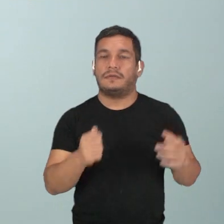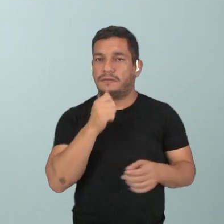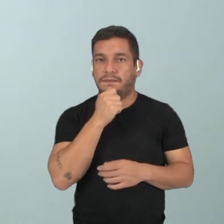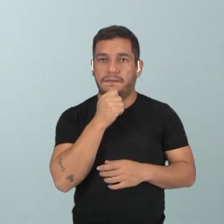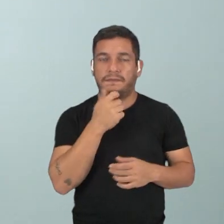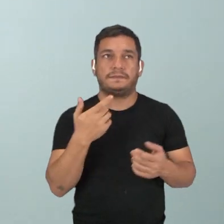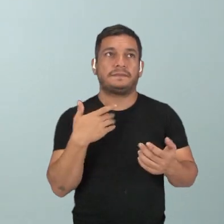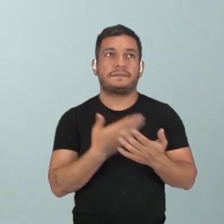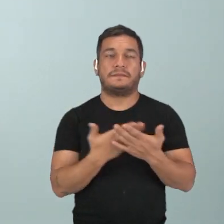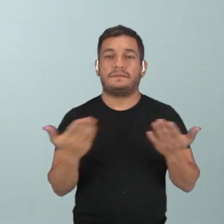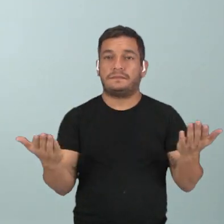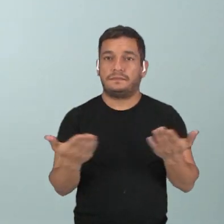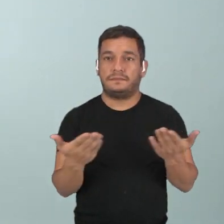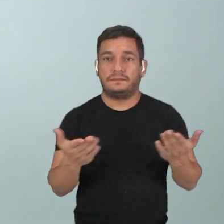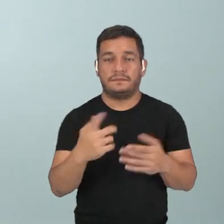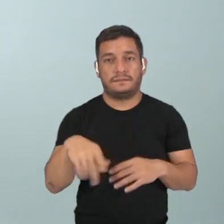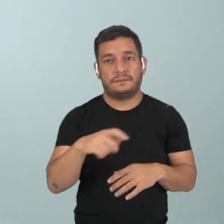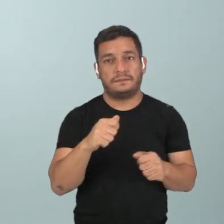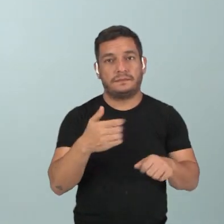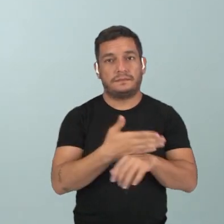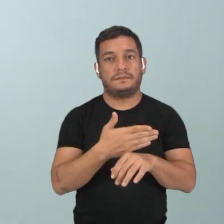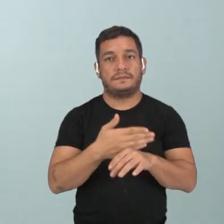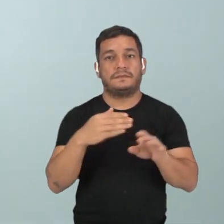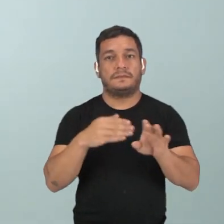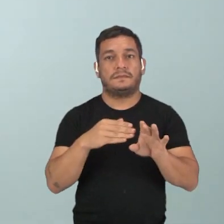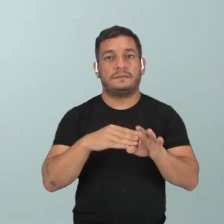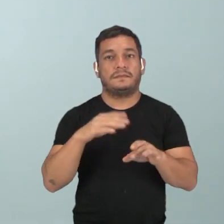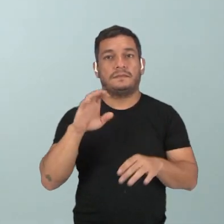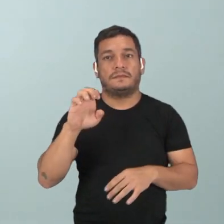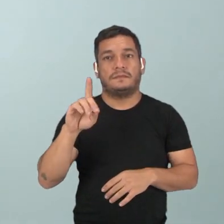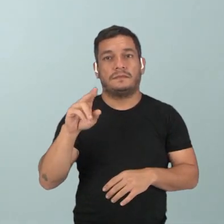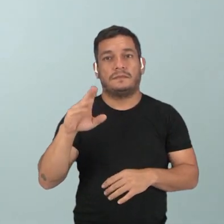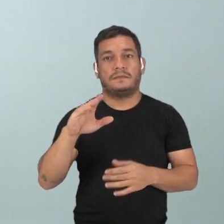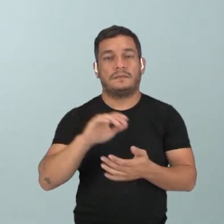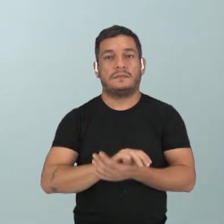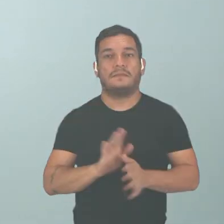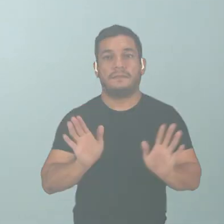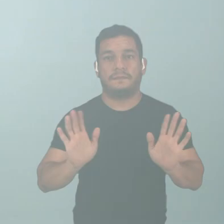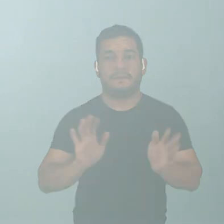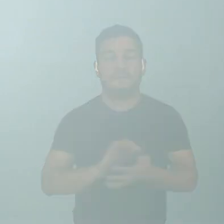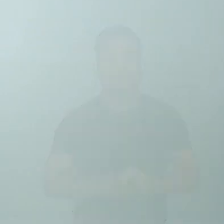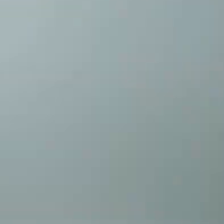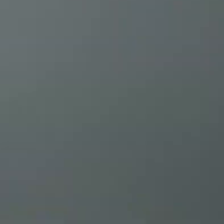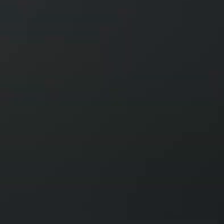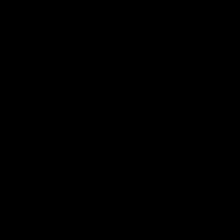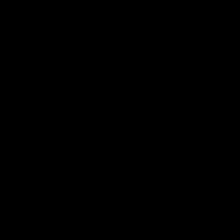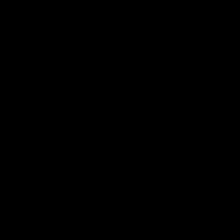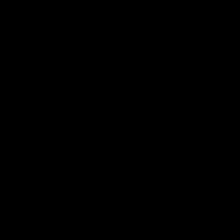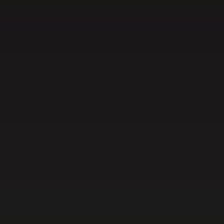Então, essa foi a nossa aula de hoje. Vocês podem acessar mais vezes lá na plataforma Eduque. Até a próxima aula.